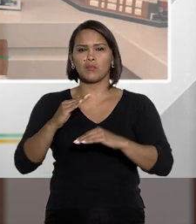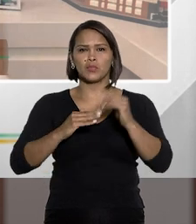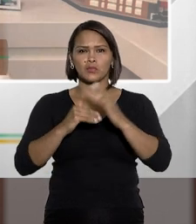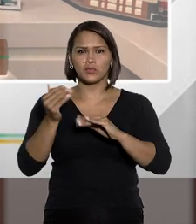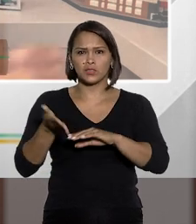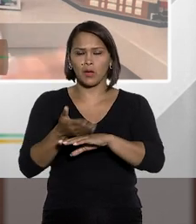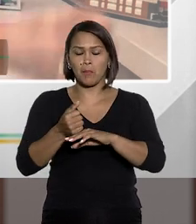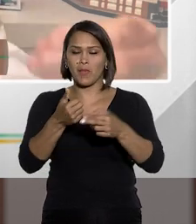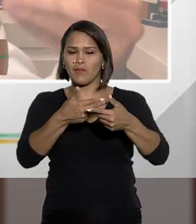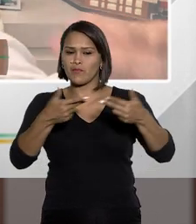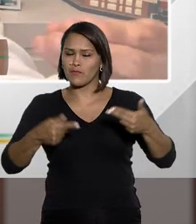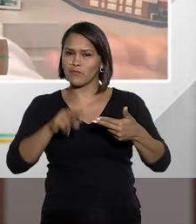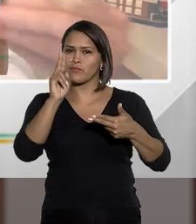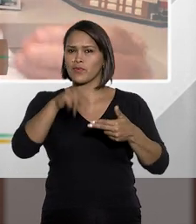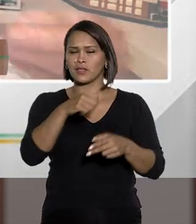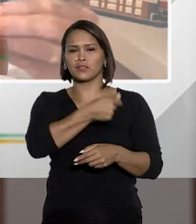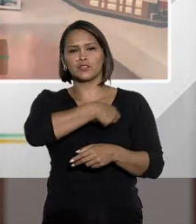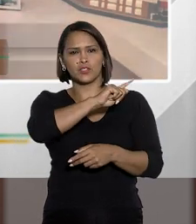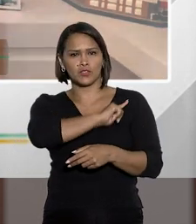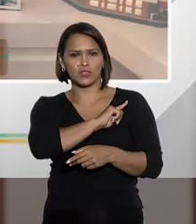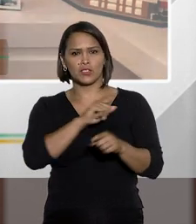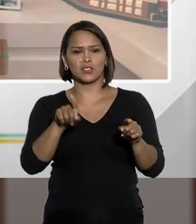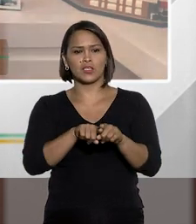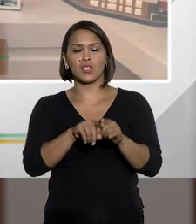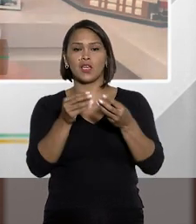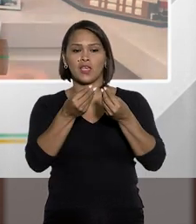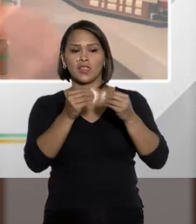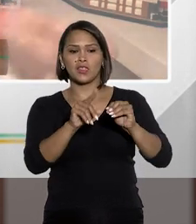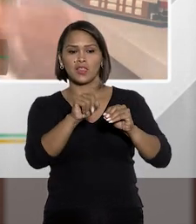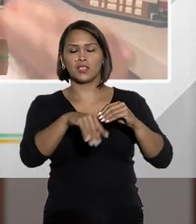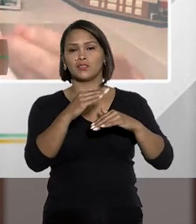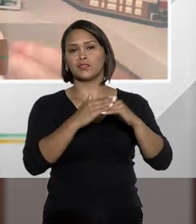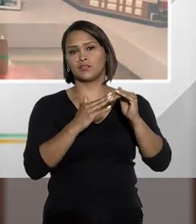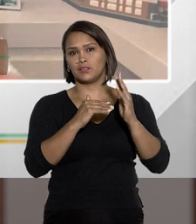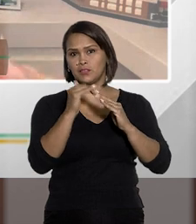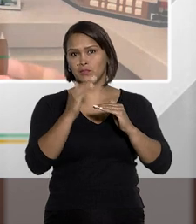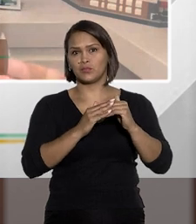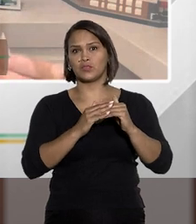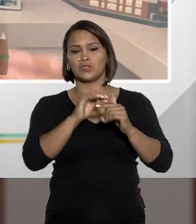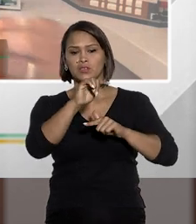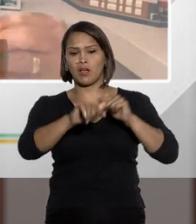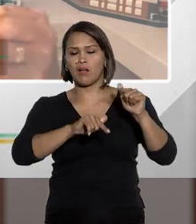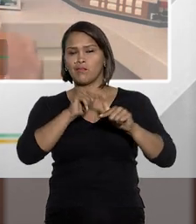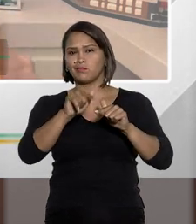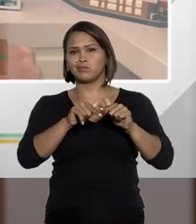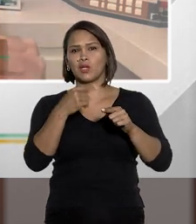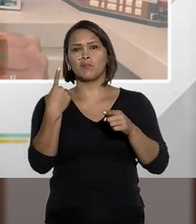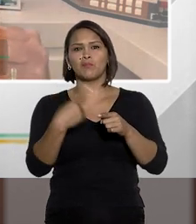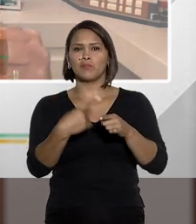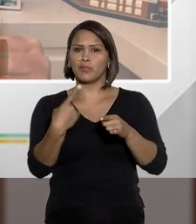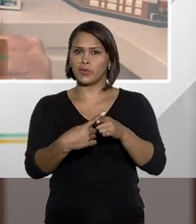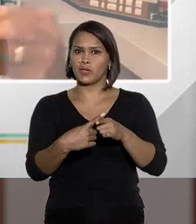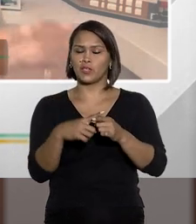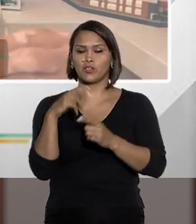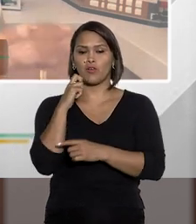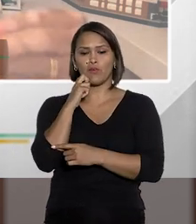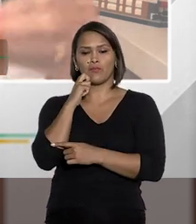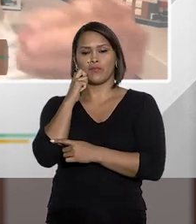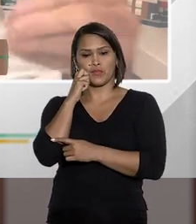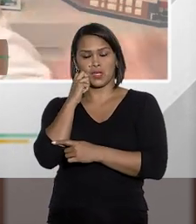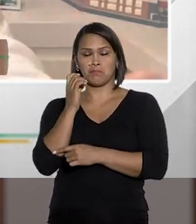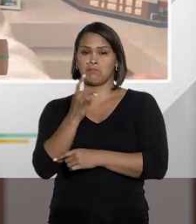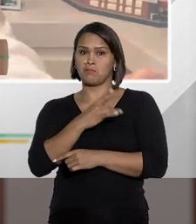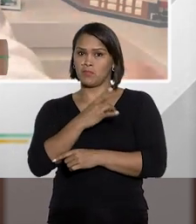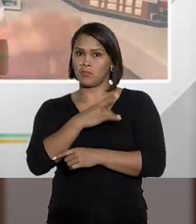carreira, mas muitos agentes públicos deixaram de praticar seus atos porque tinham